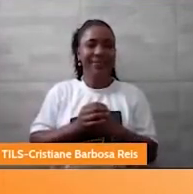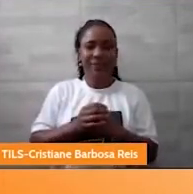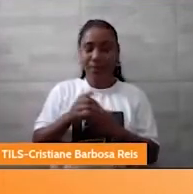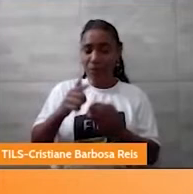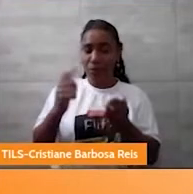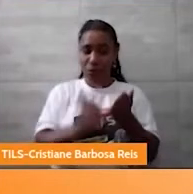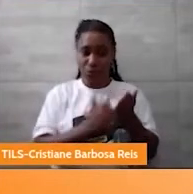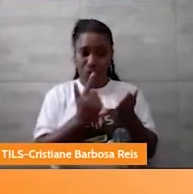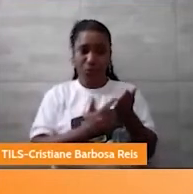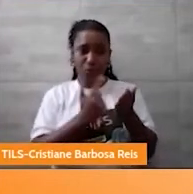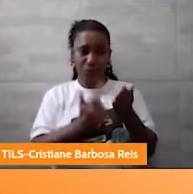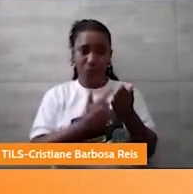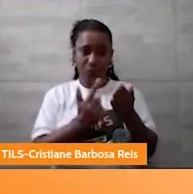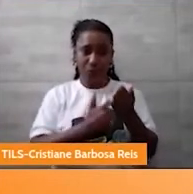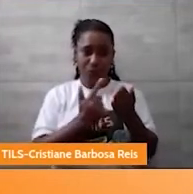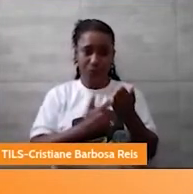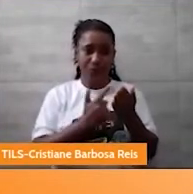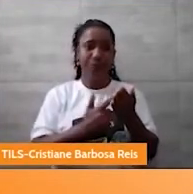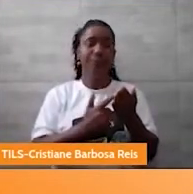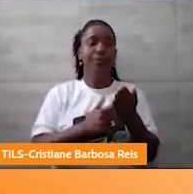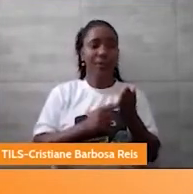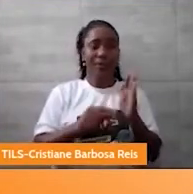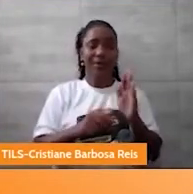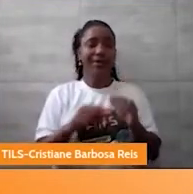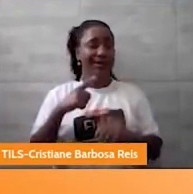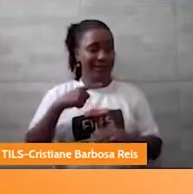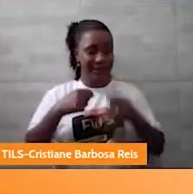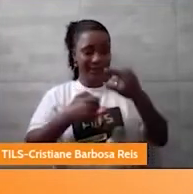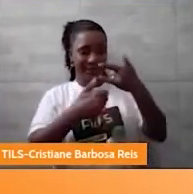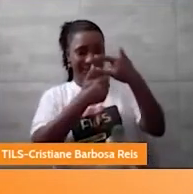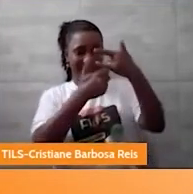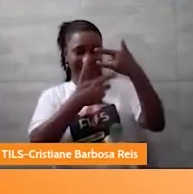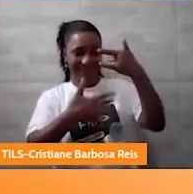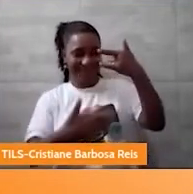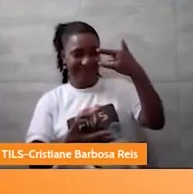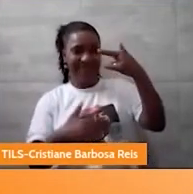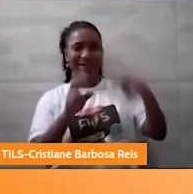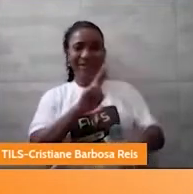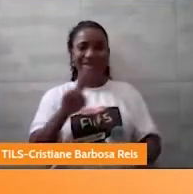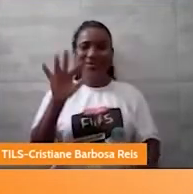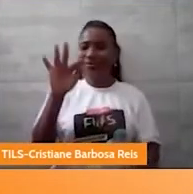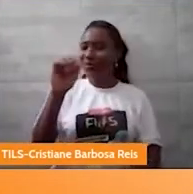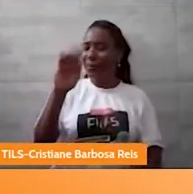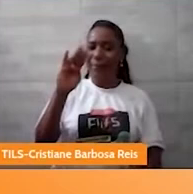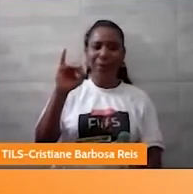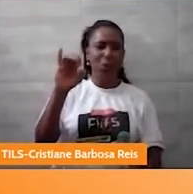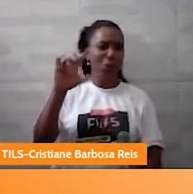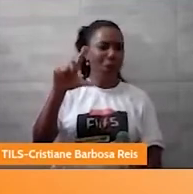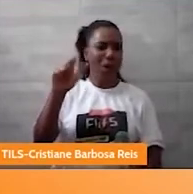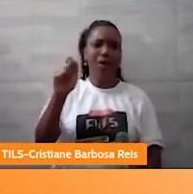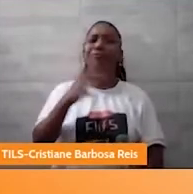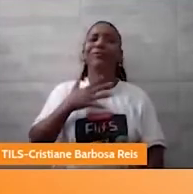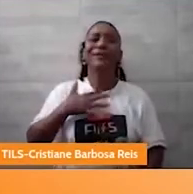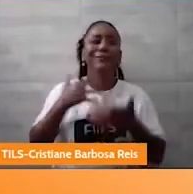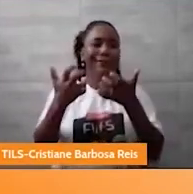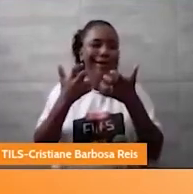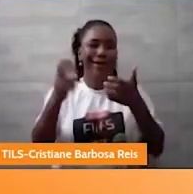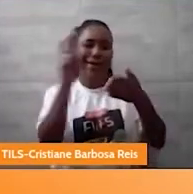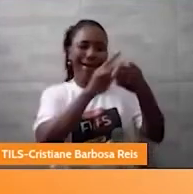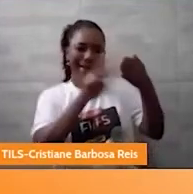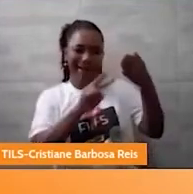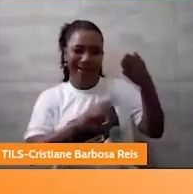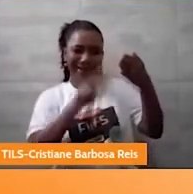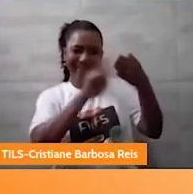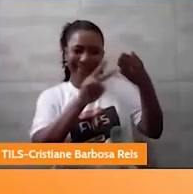livro... Fabíola Silva falou no chat aqui que já quer ler tudo que você está produzindo. Ah, que